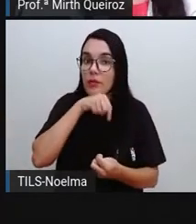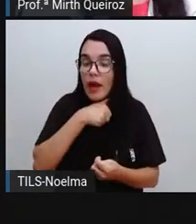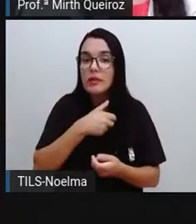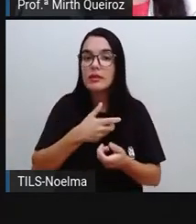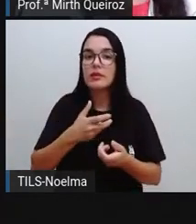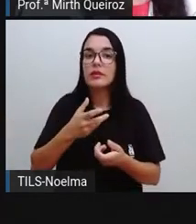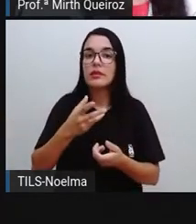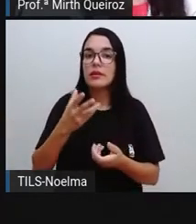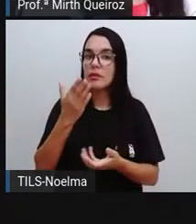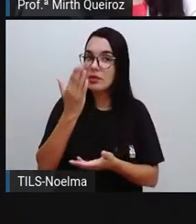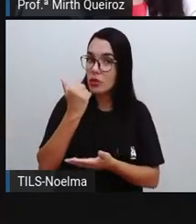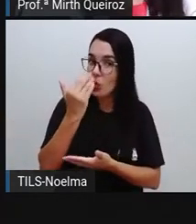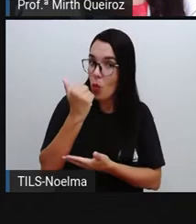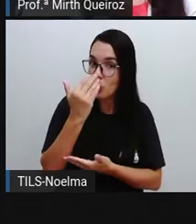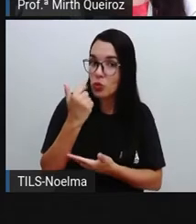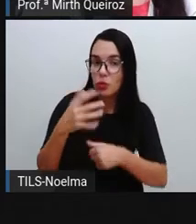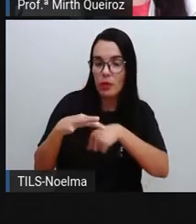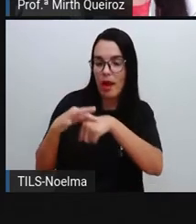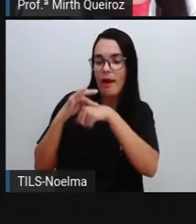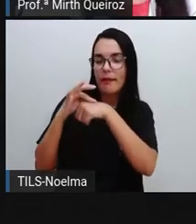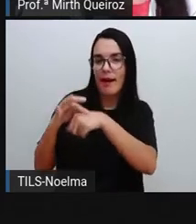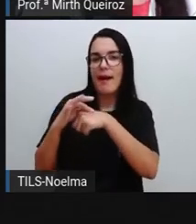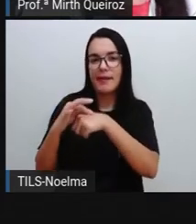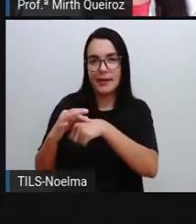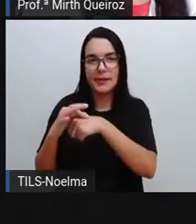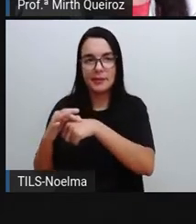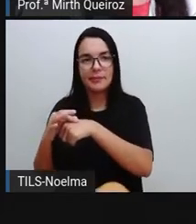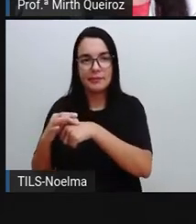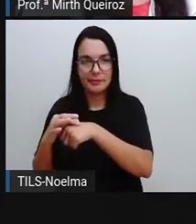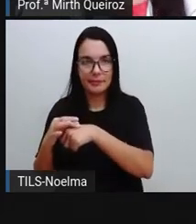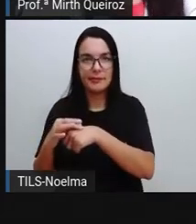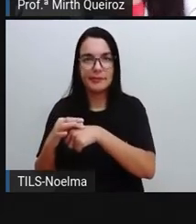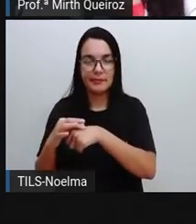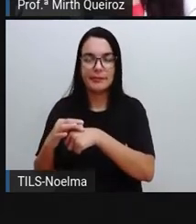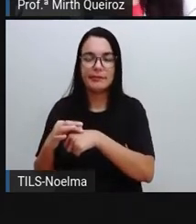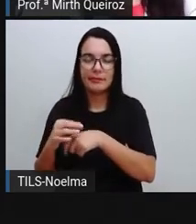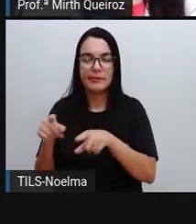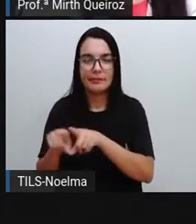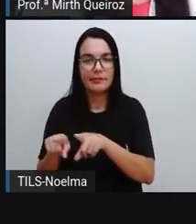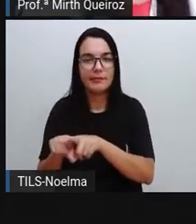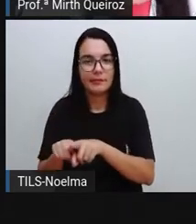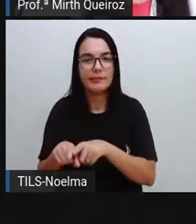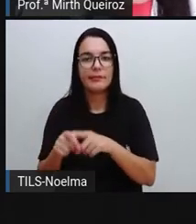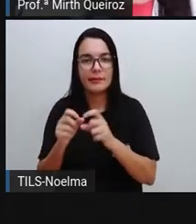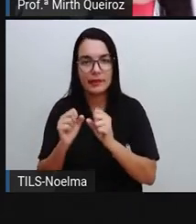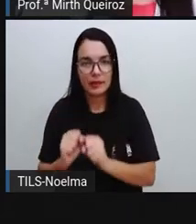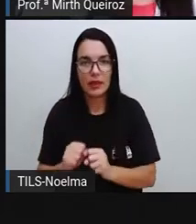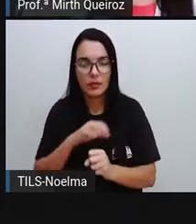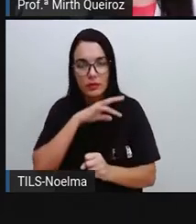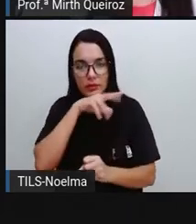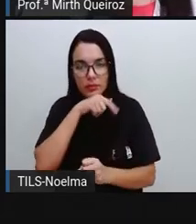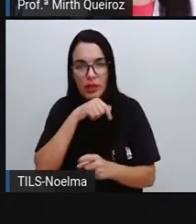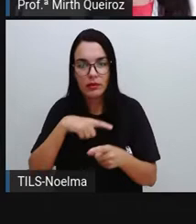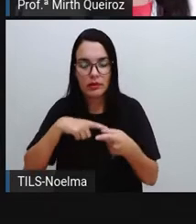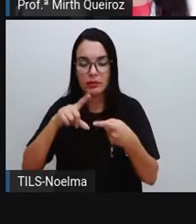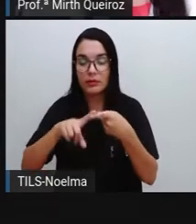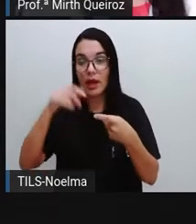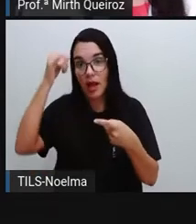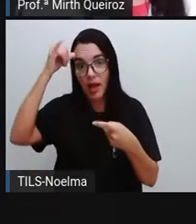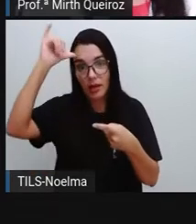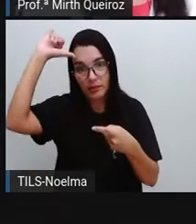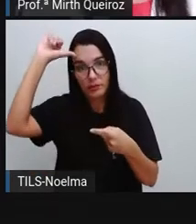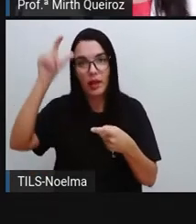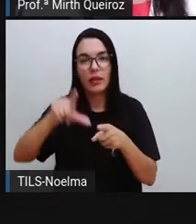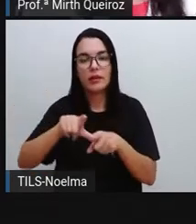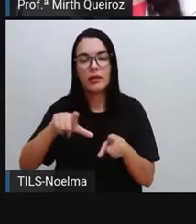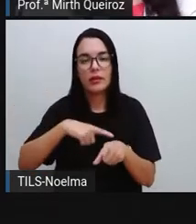mas também à domesticação e à reprodução de animais que, além do gado, nós temos as